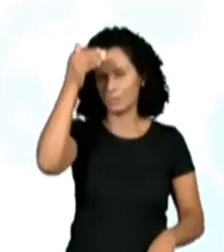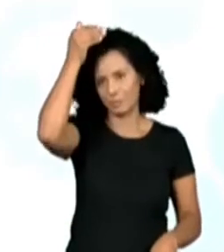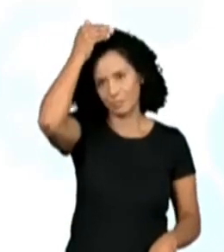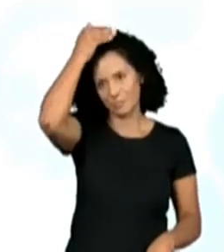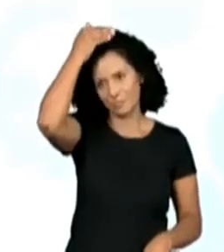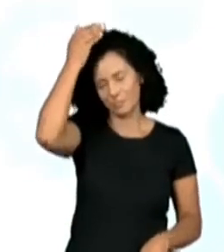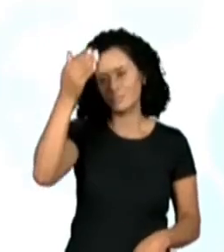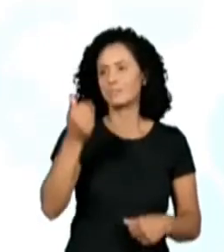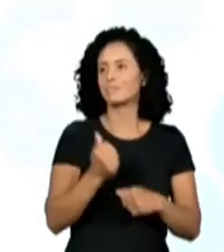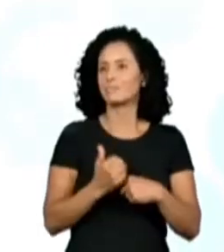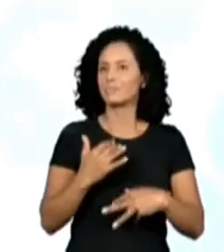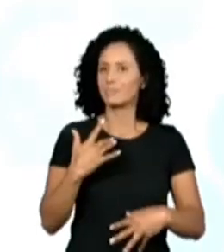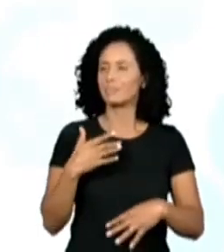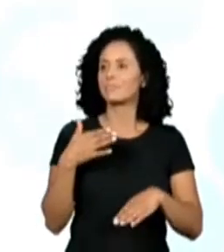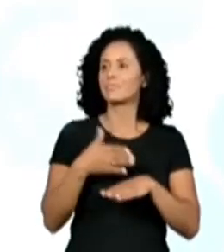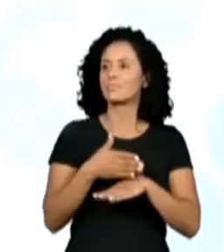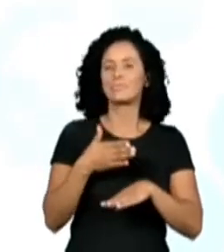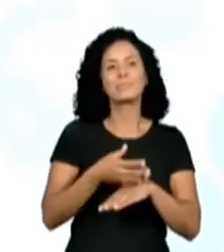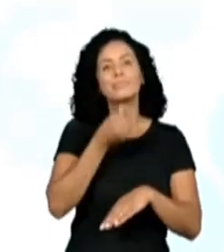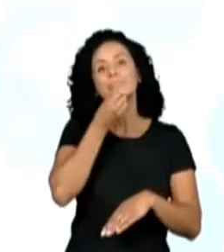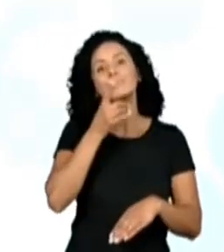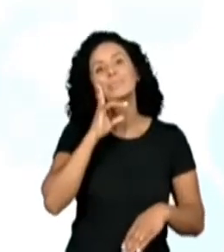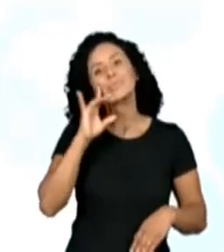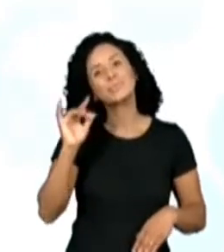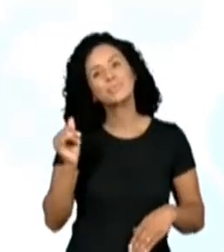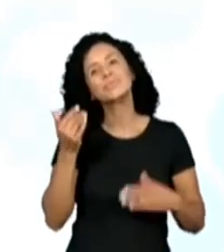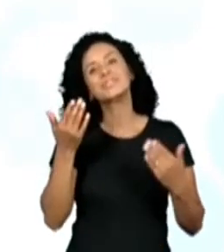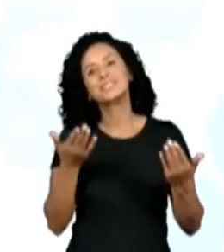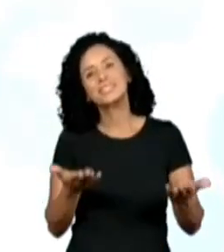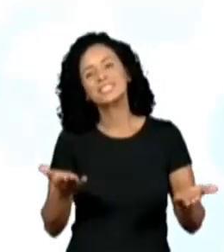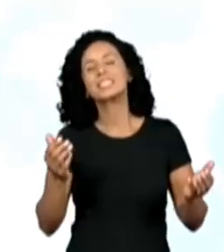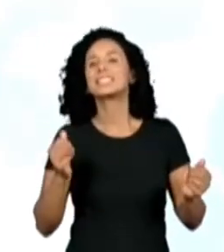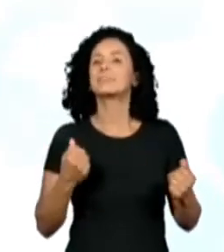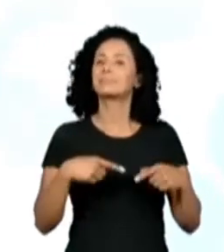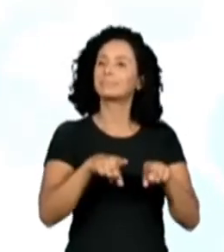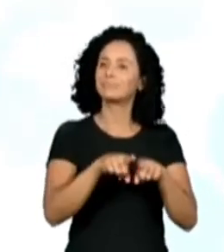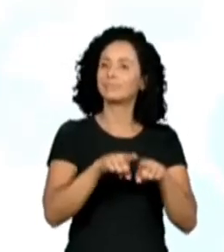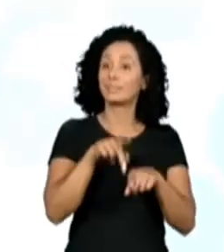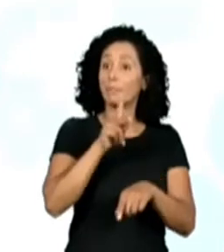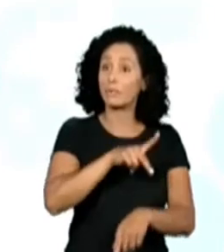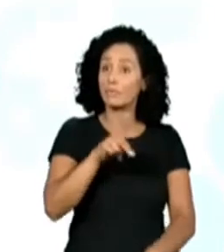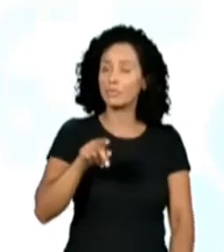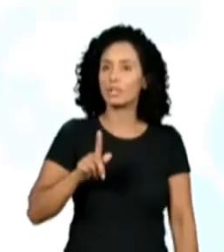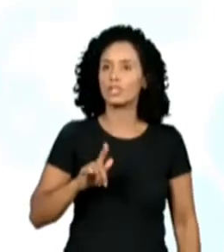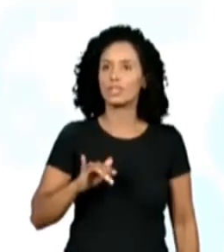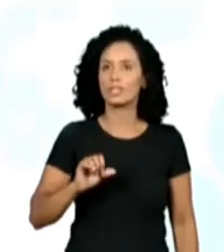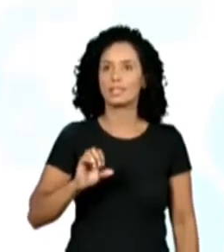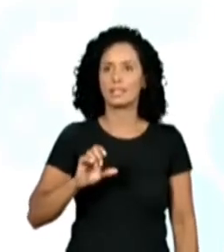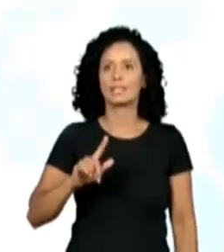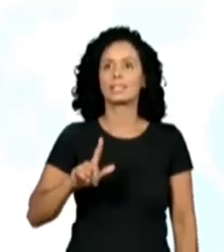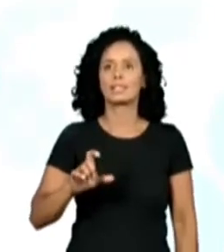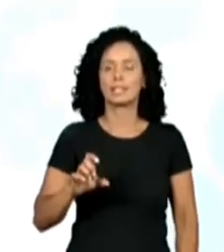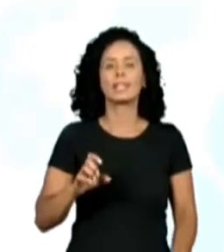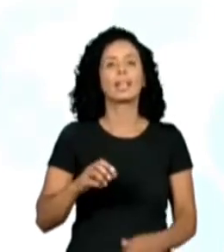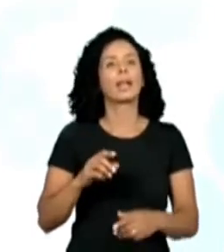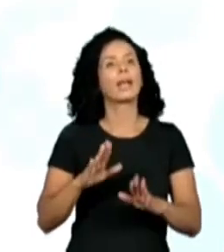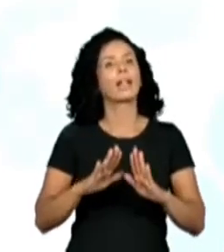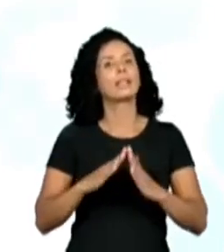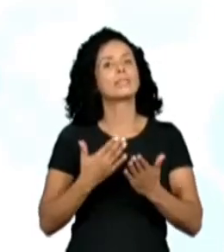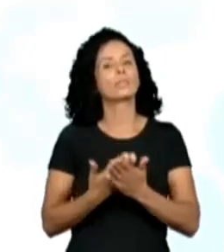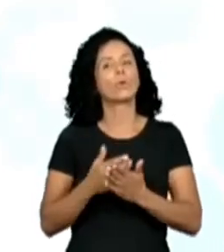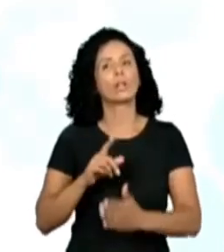Campos. Está aqui com a gente já falando um good morning. Tem a Pro Gisele lá da escola Luiz